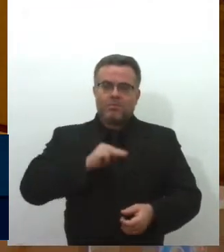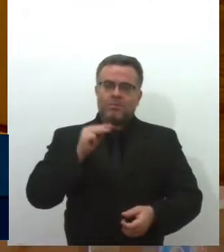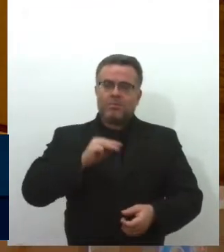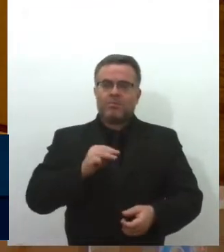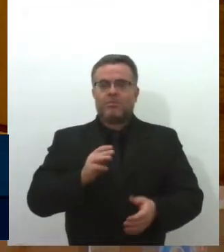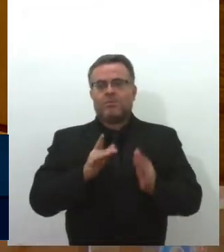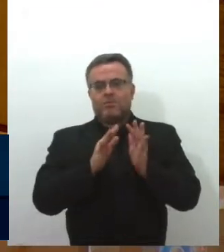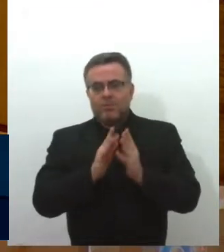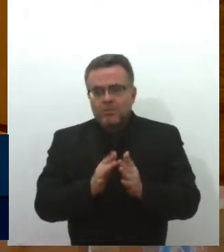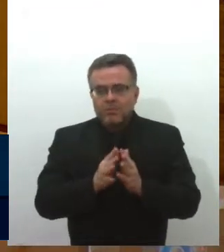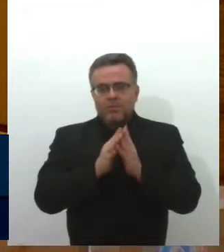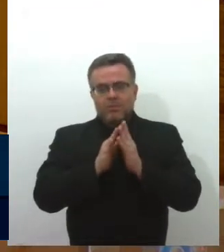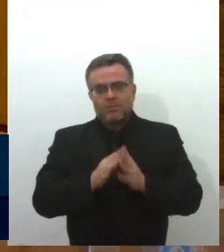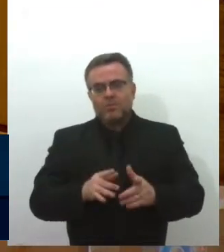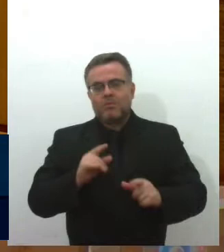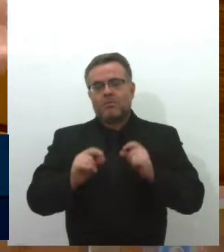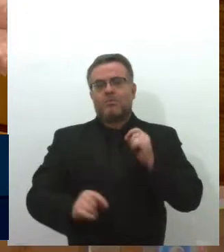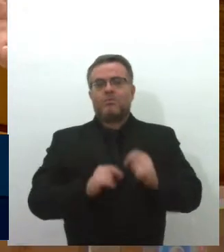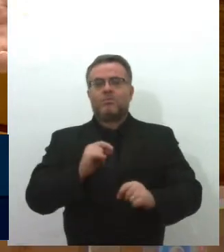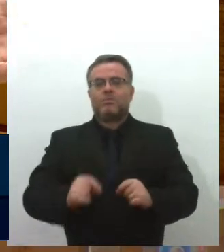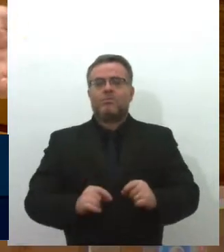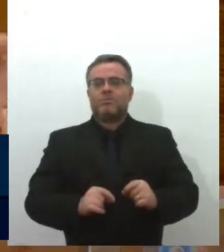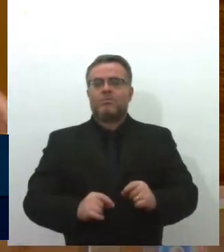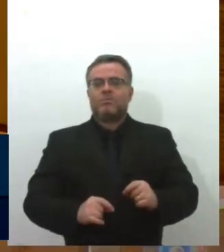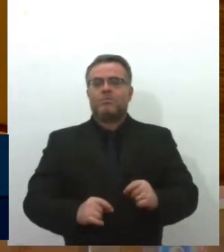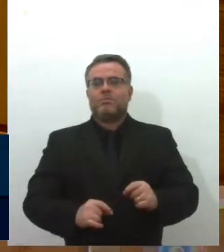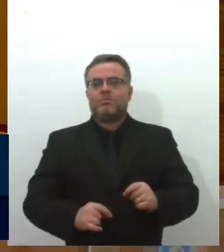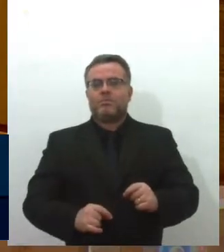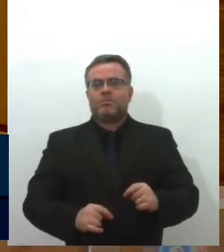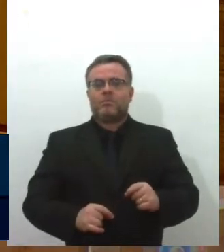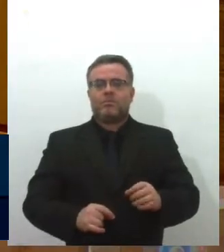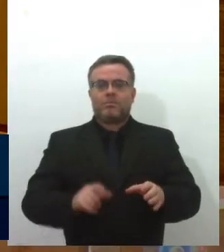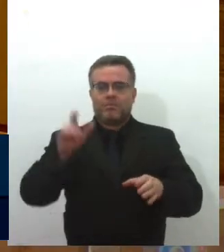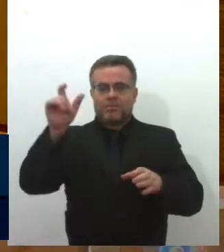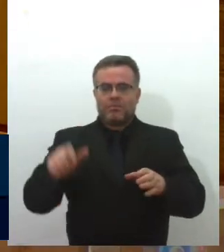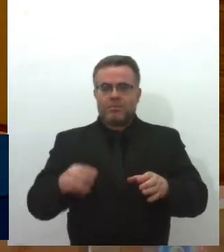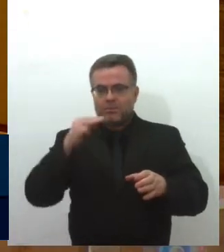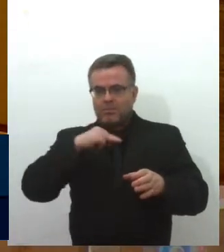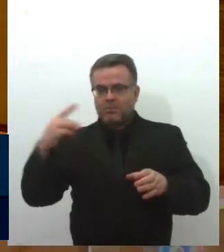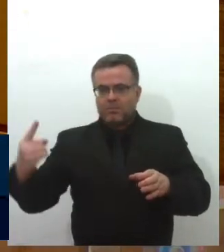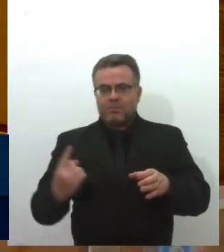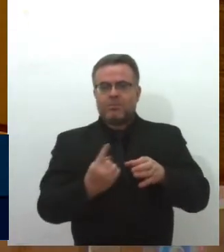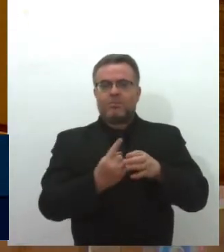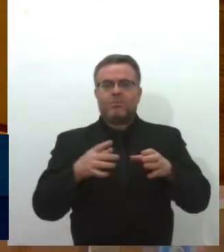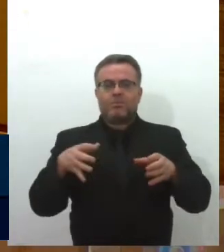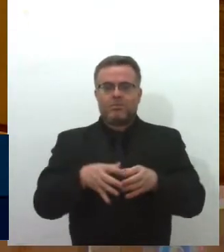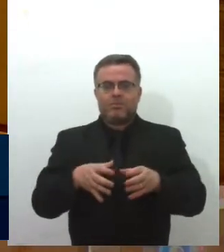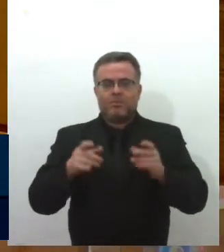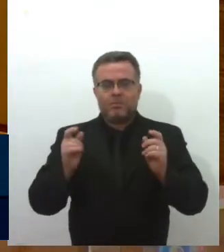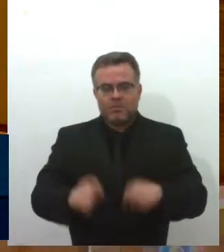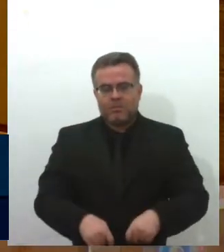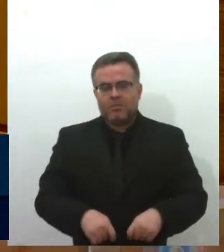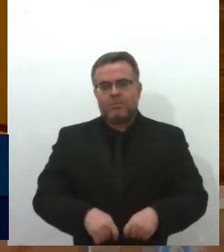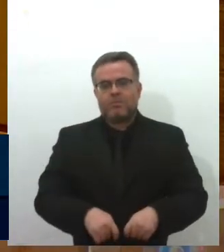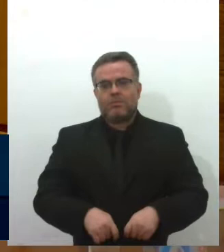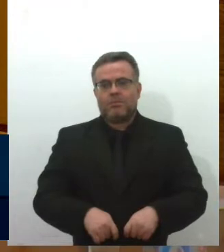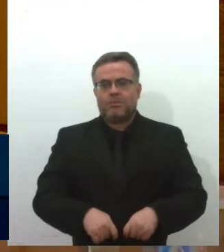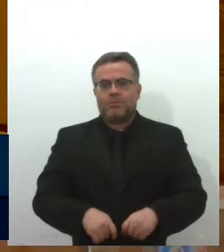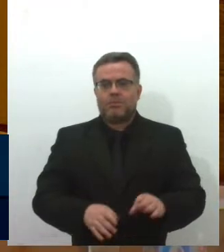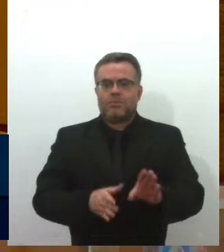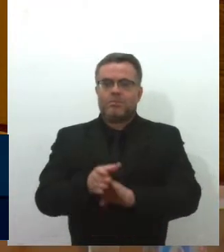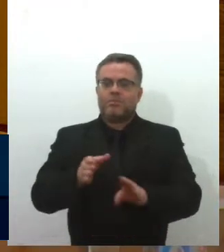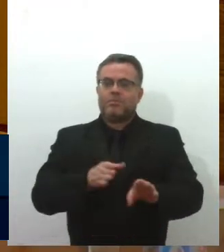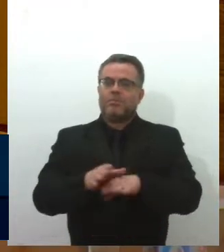autistas para que inserisse essa mãe para que ela pudesse ter mais